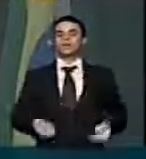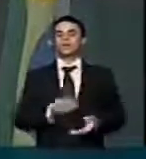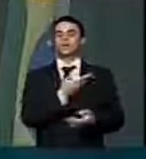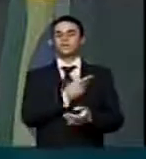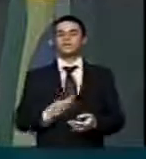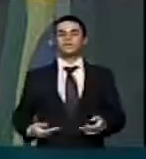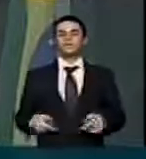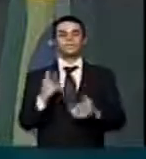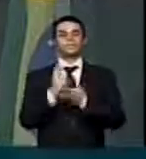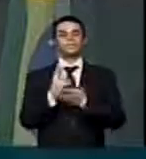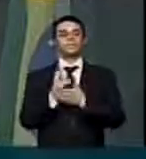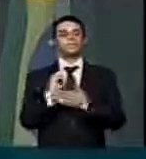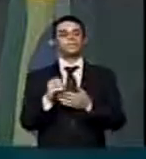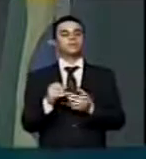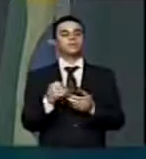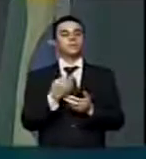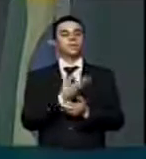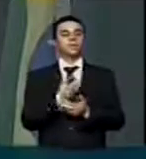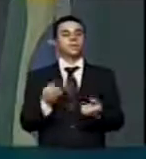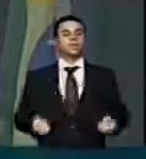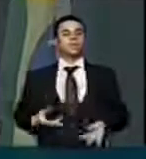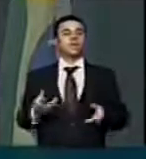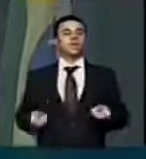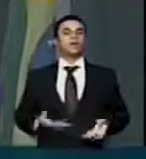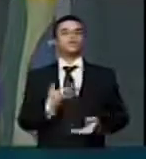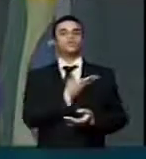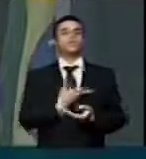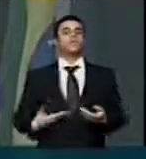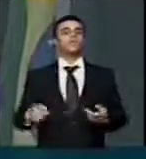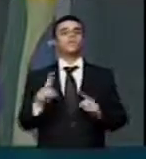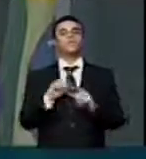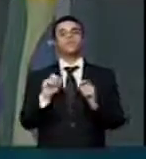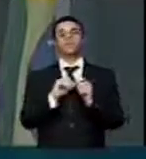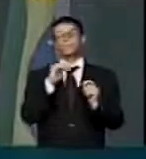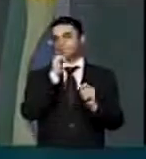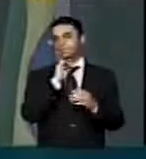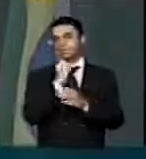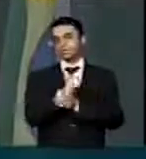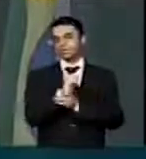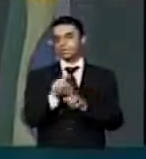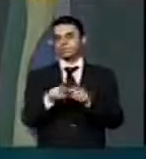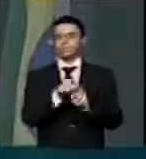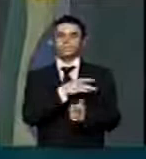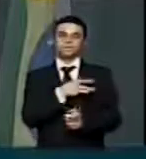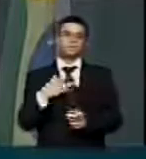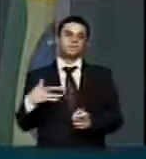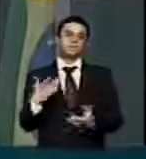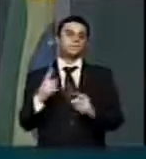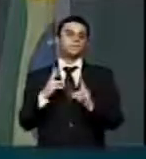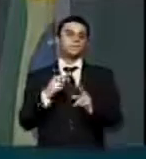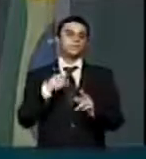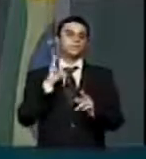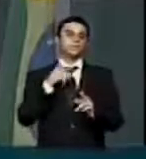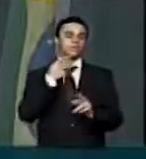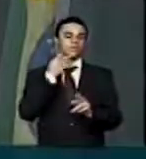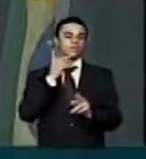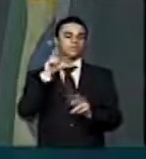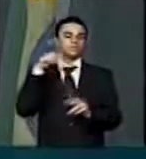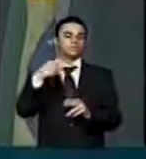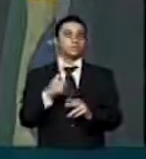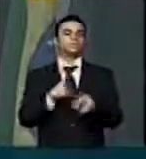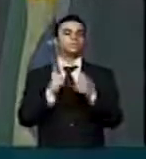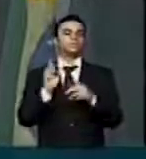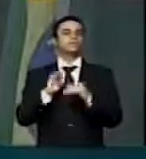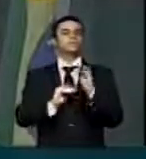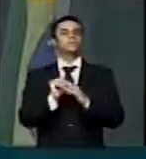gastos que o governo está deixando de fazer na saúde, na segurança pública, que eu falarei daqui a pouco. Mas ainda, sobre a medida